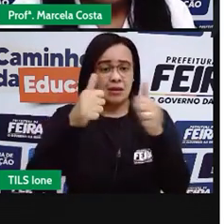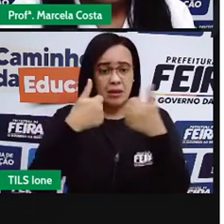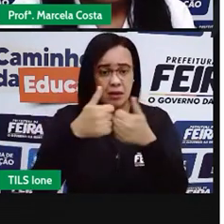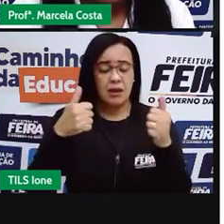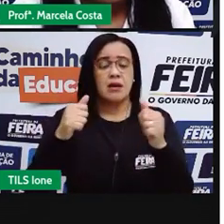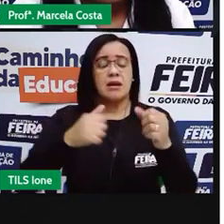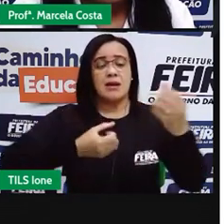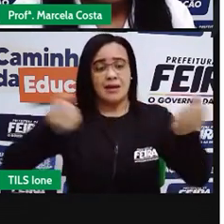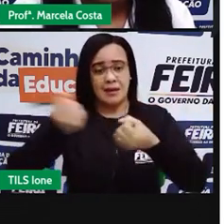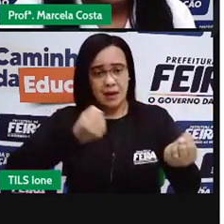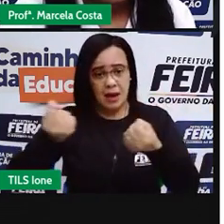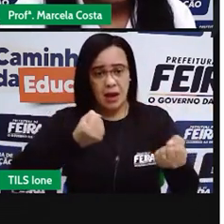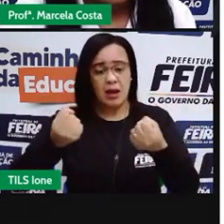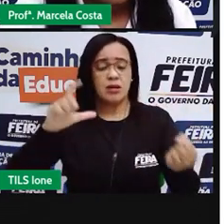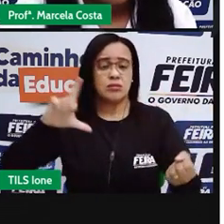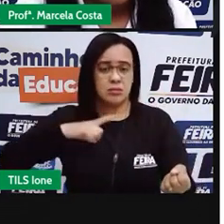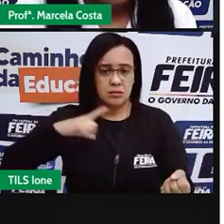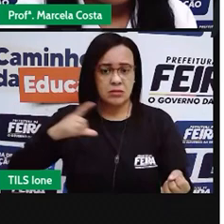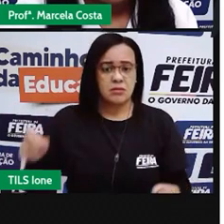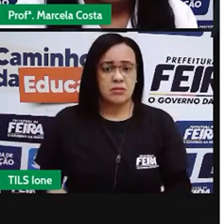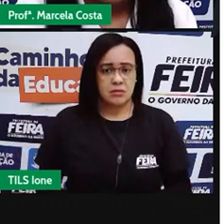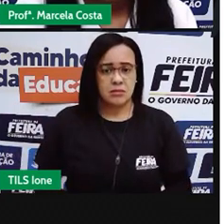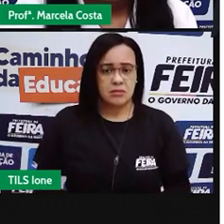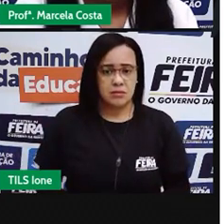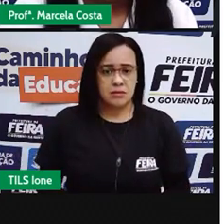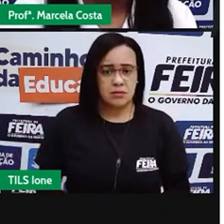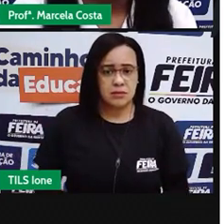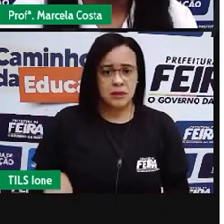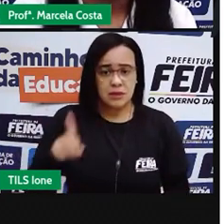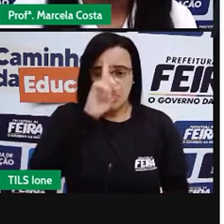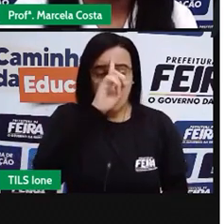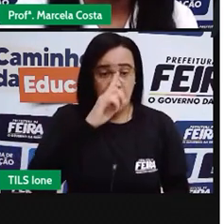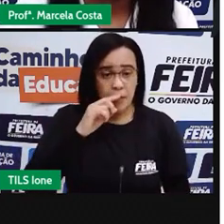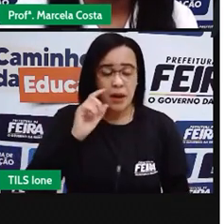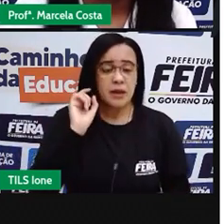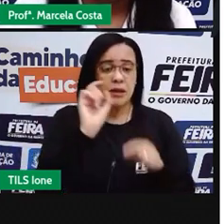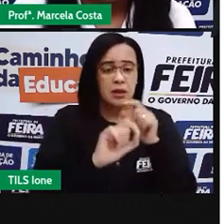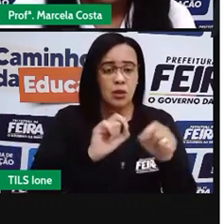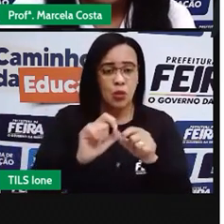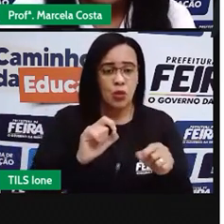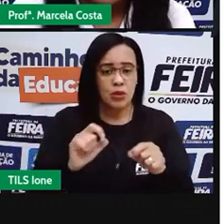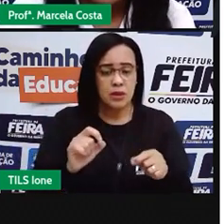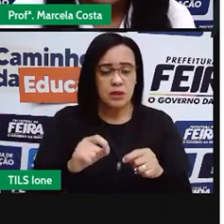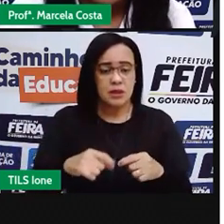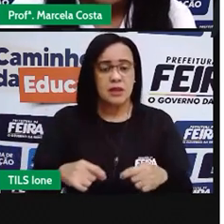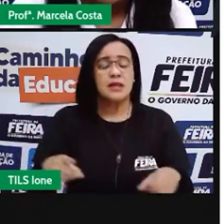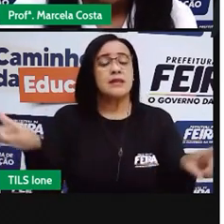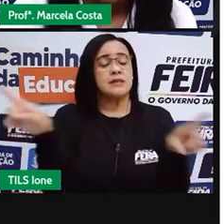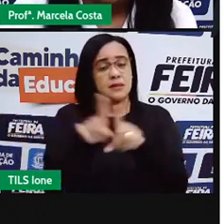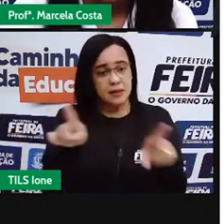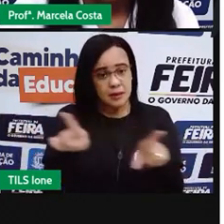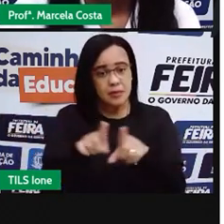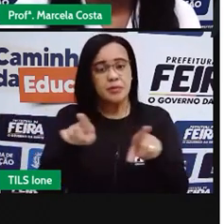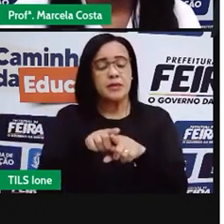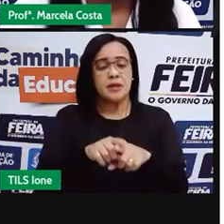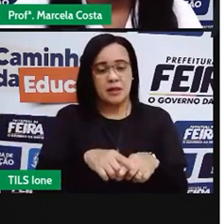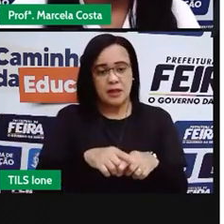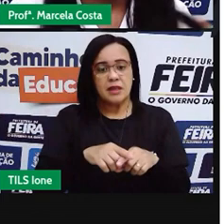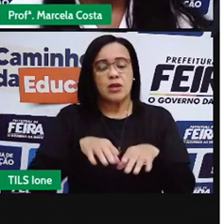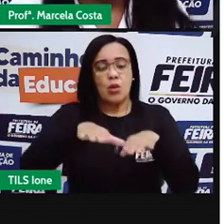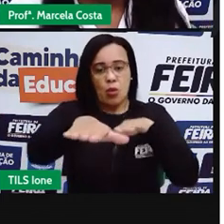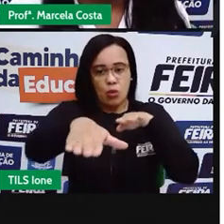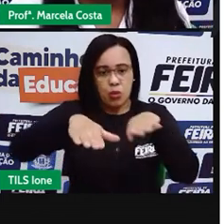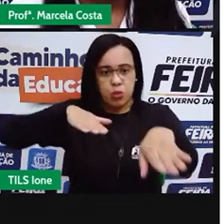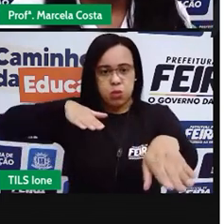se ligando a essa linha azul, que representa a avenida 9ª, que foi a